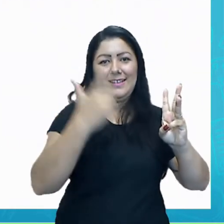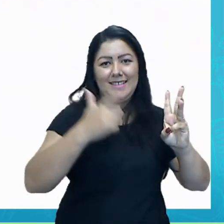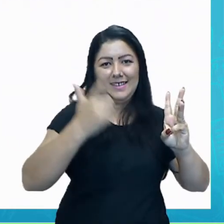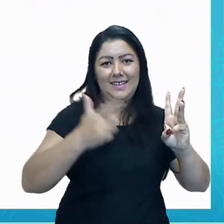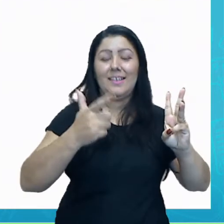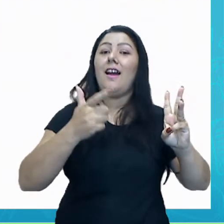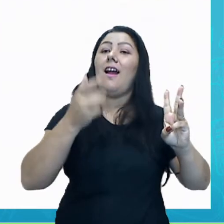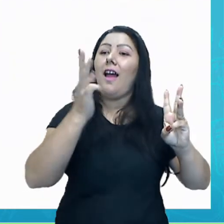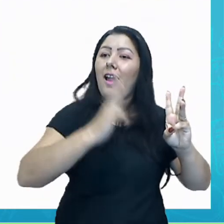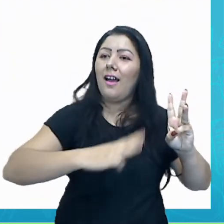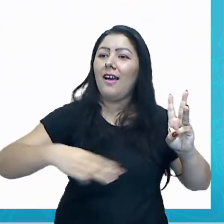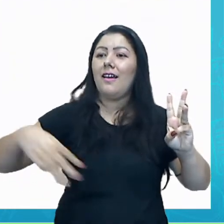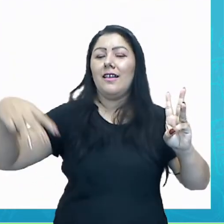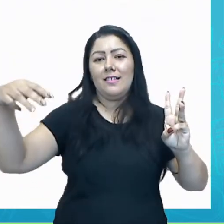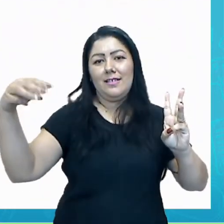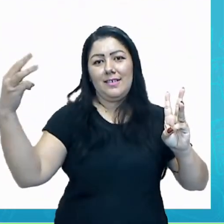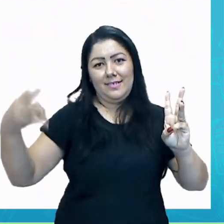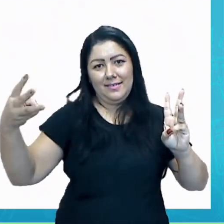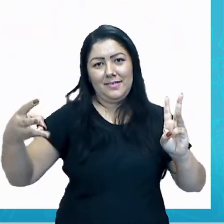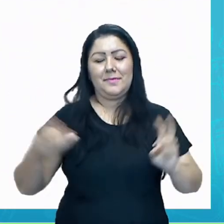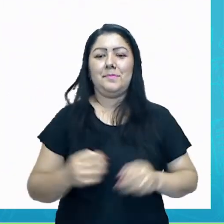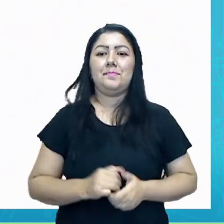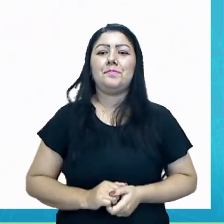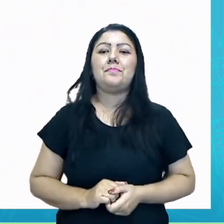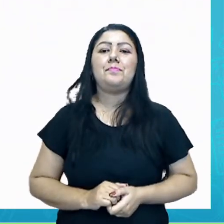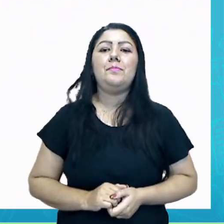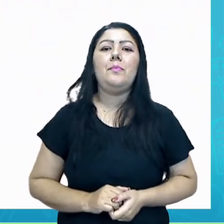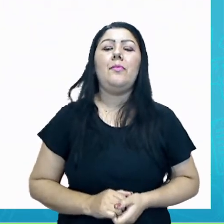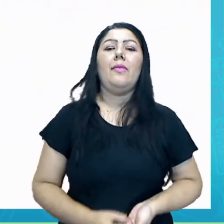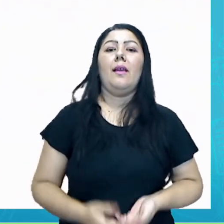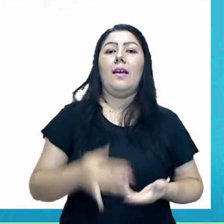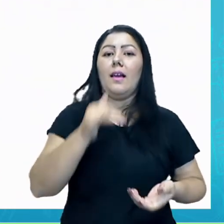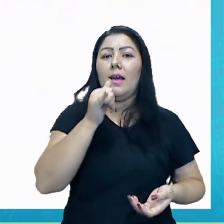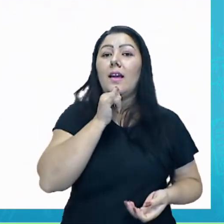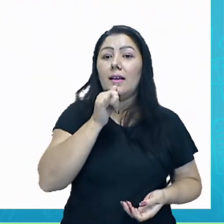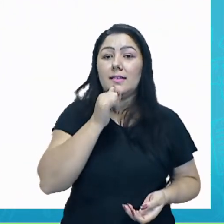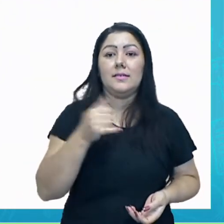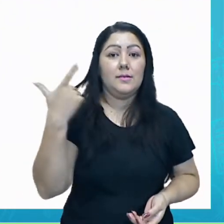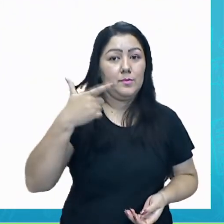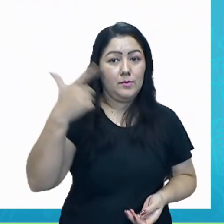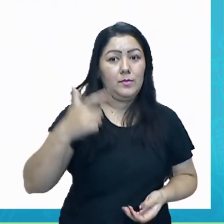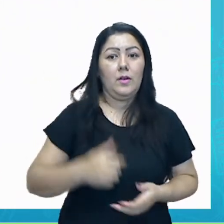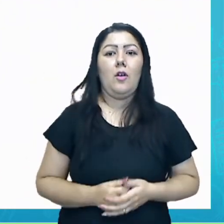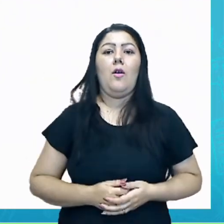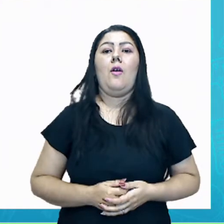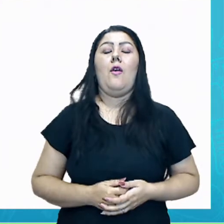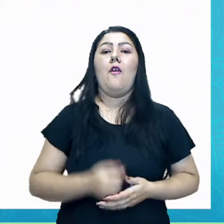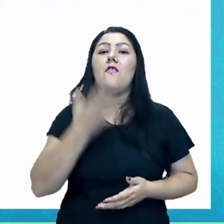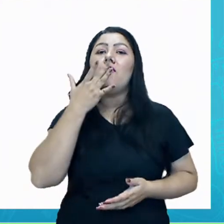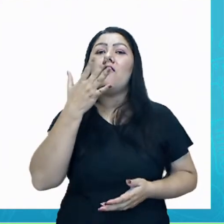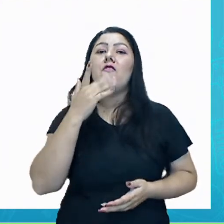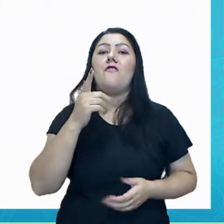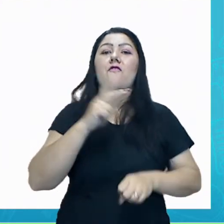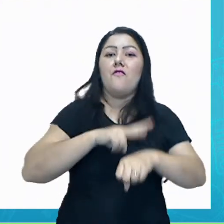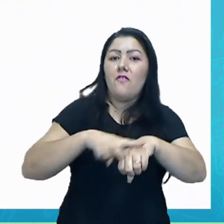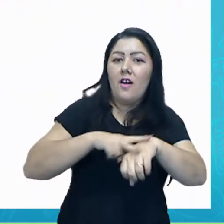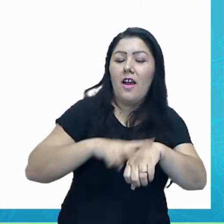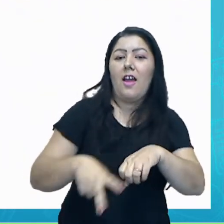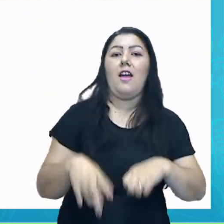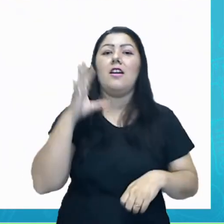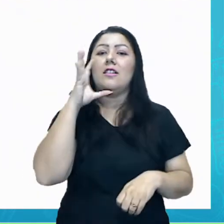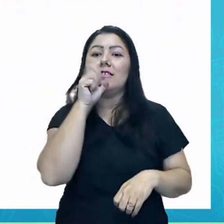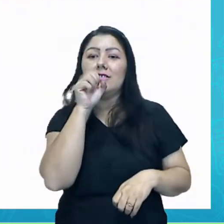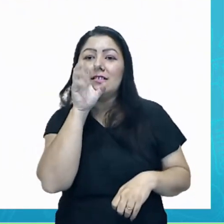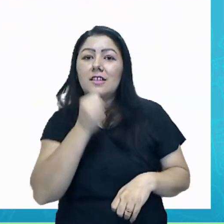Como, por exemplo, as cores secundárias. O verde, o laranja e o roxo são cores secundárias. Cada uma delas é